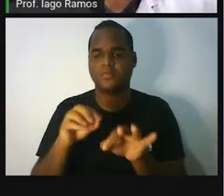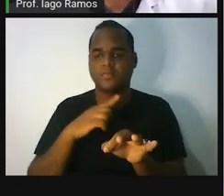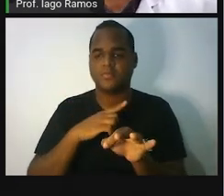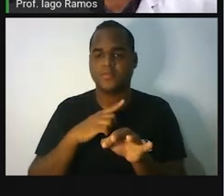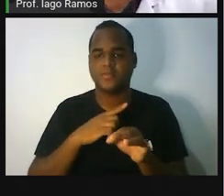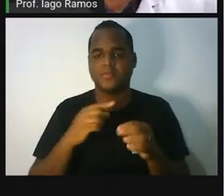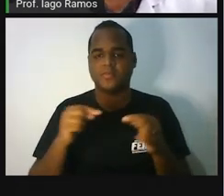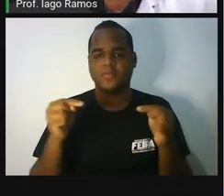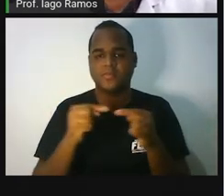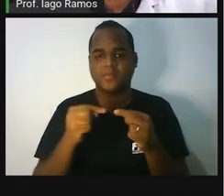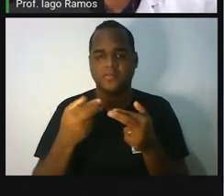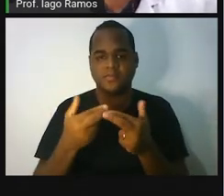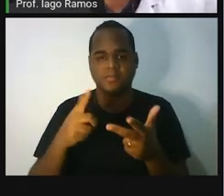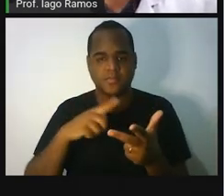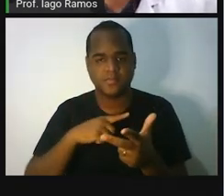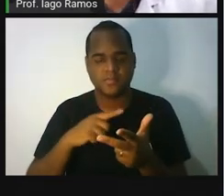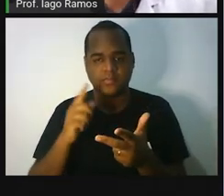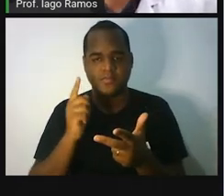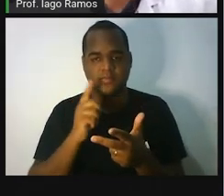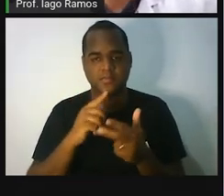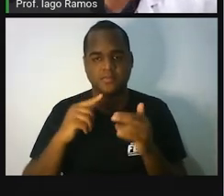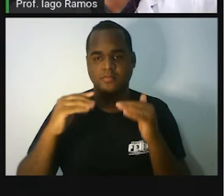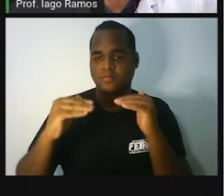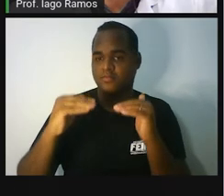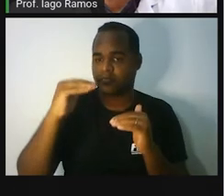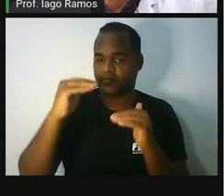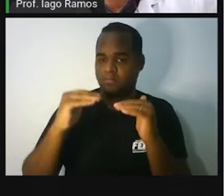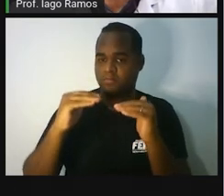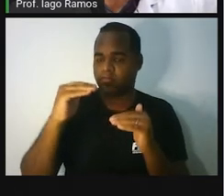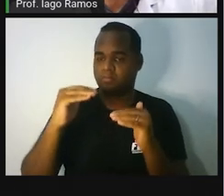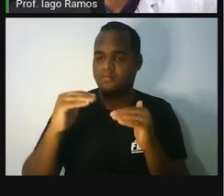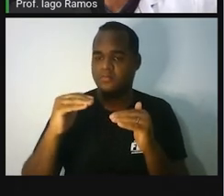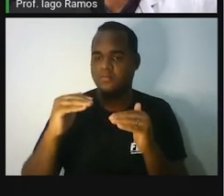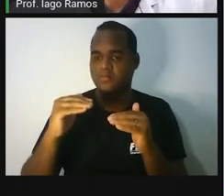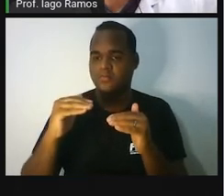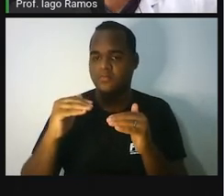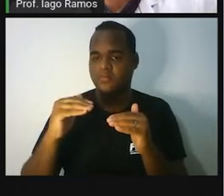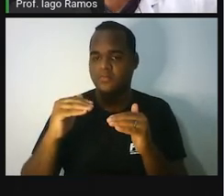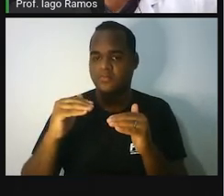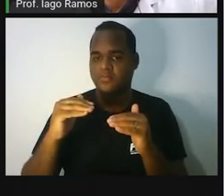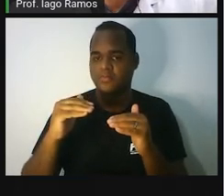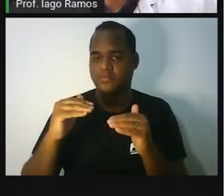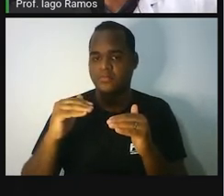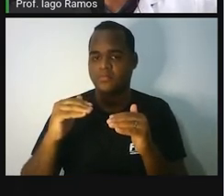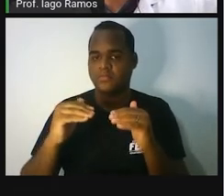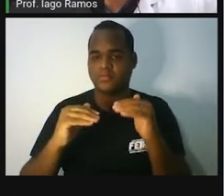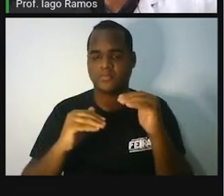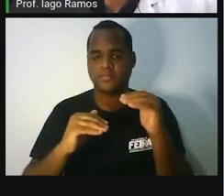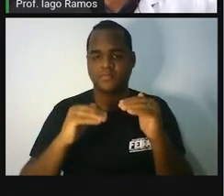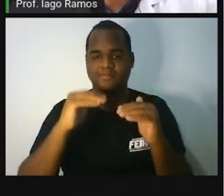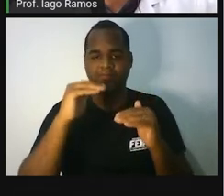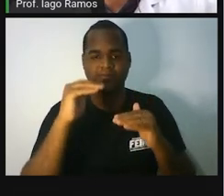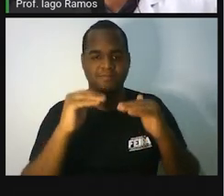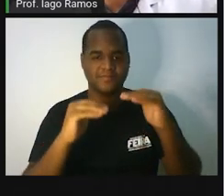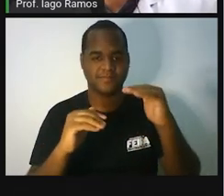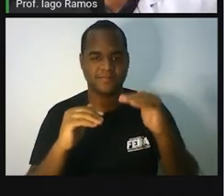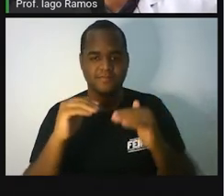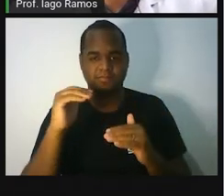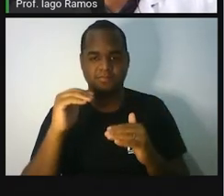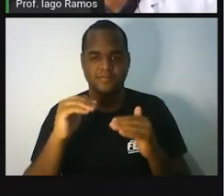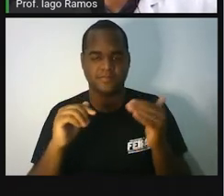desequilibra. Porque aqui eu coloquei mais três. Ficou mais pesado. Para voltar aqui,